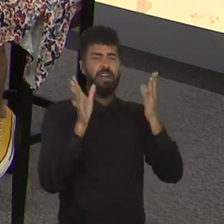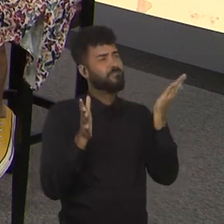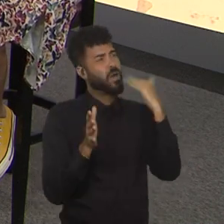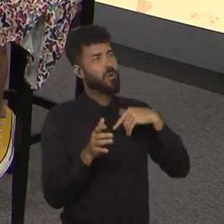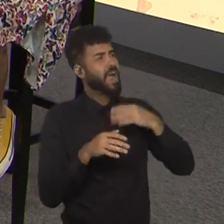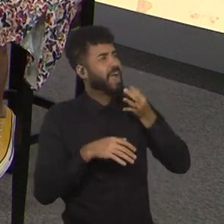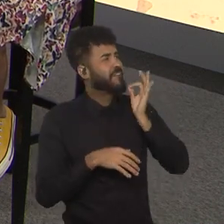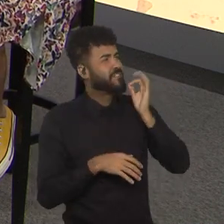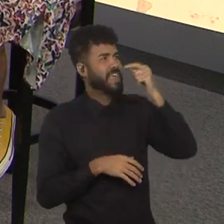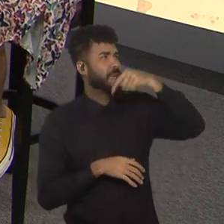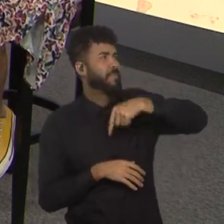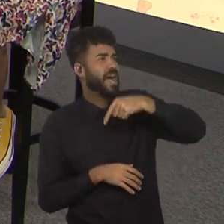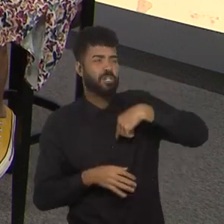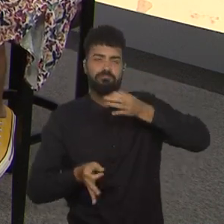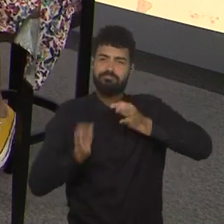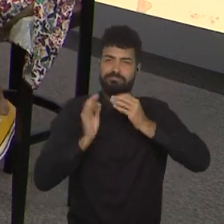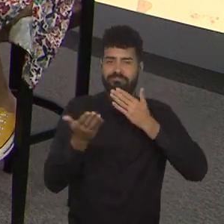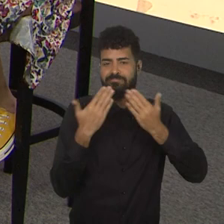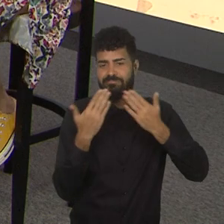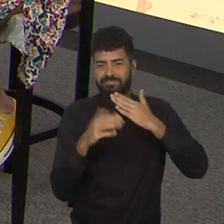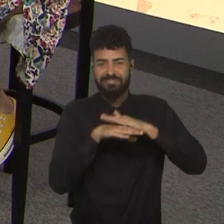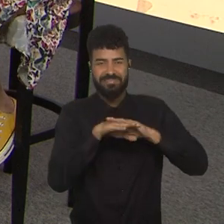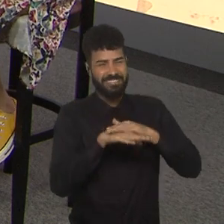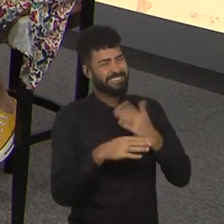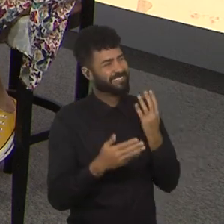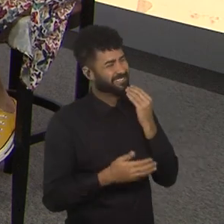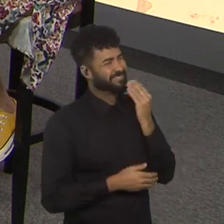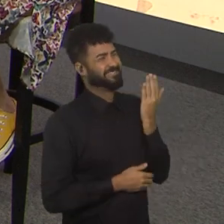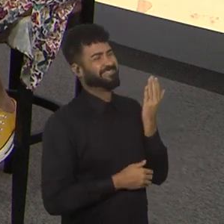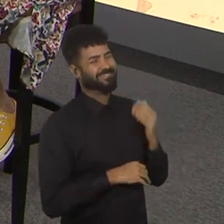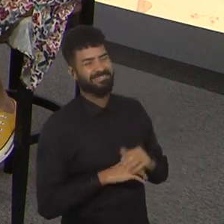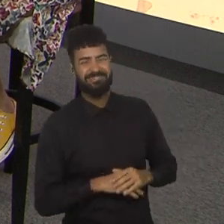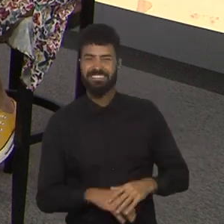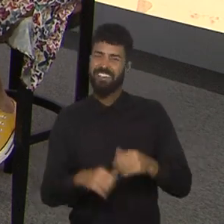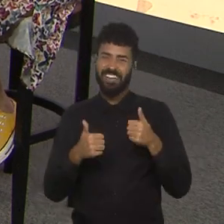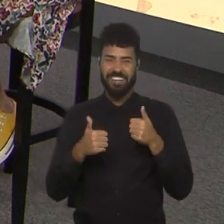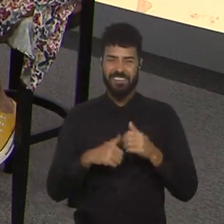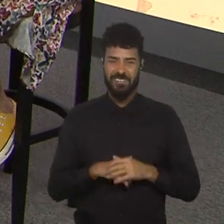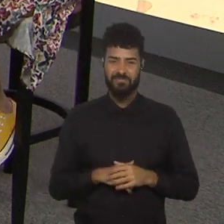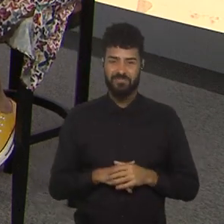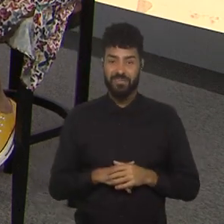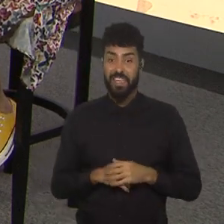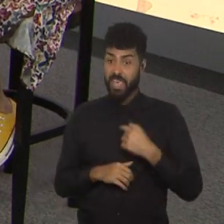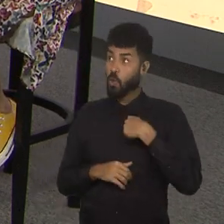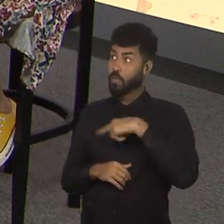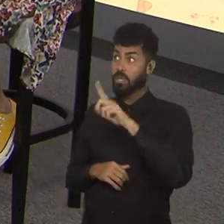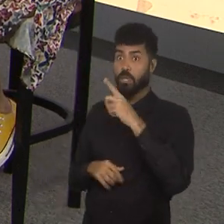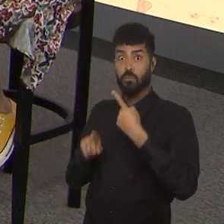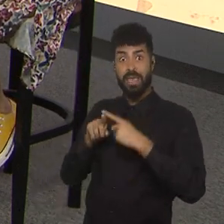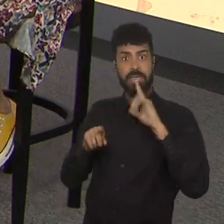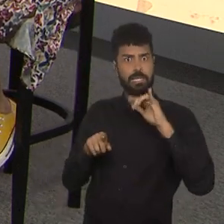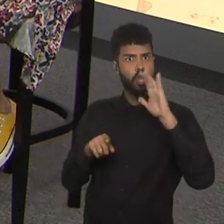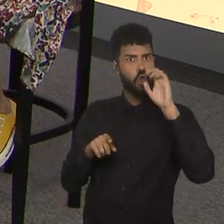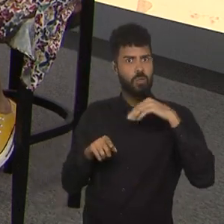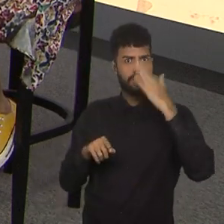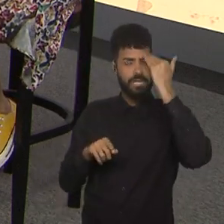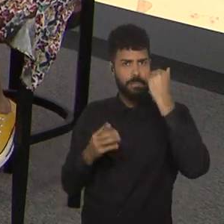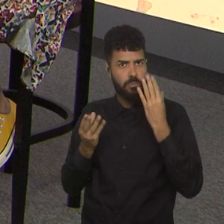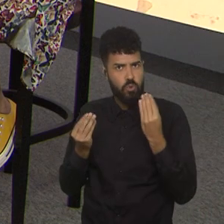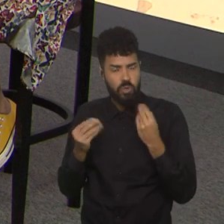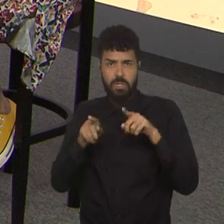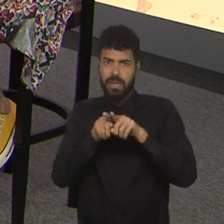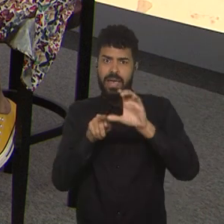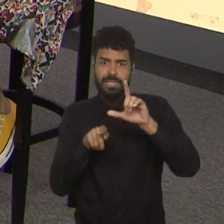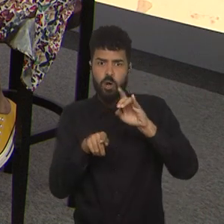descer ali, tomar um cafezinho, alguma coisa ali e tal, gente, valeu demais, era o que eu li, ela sabe demais, eu fiquei impressionada, e a